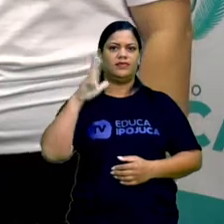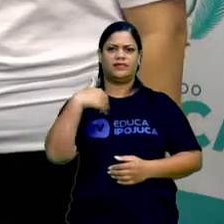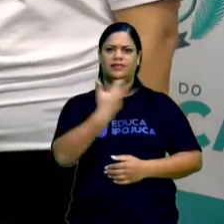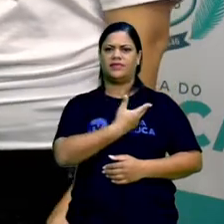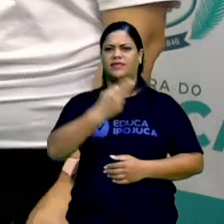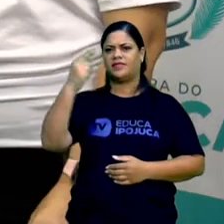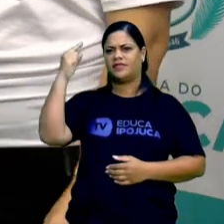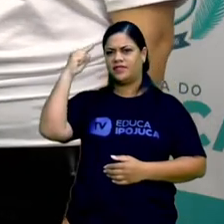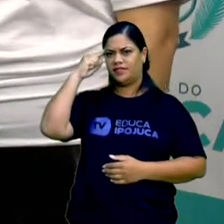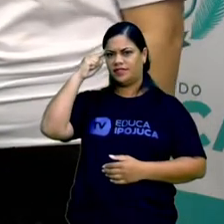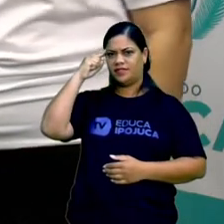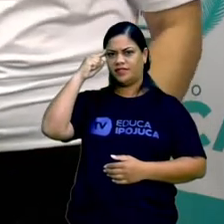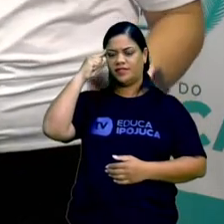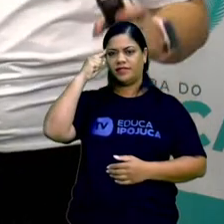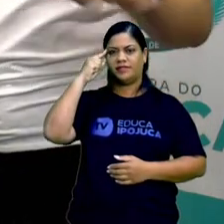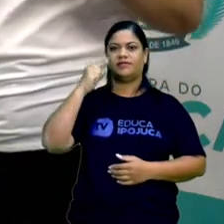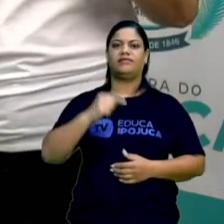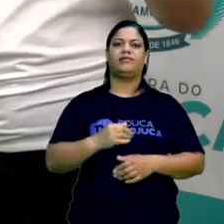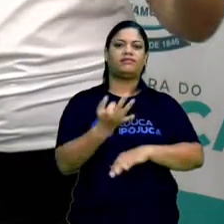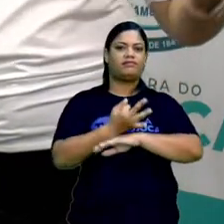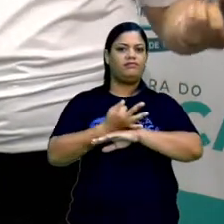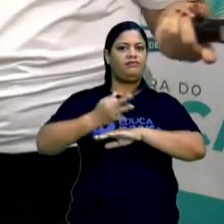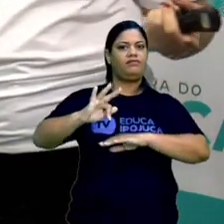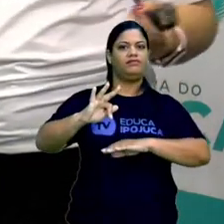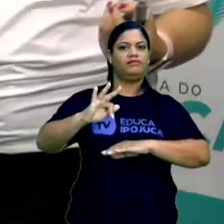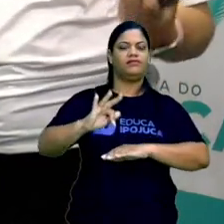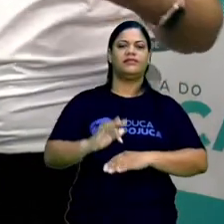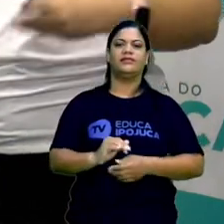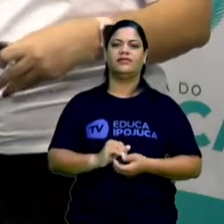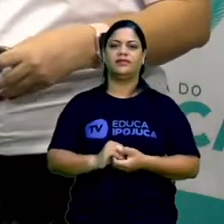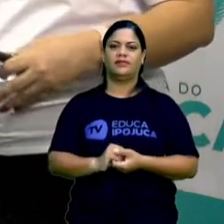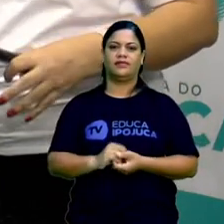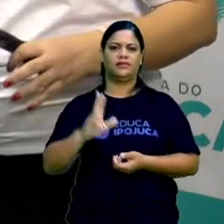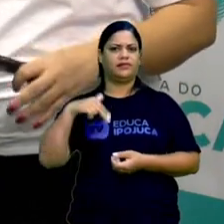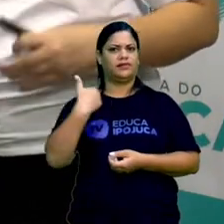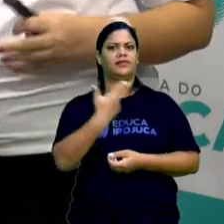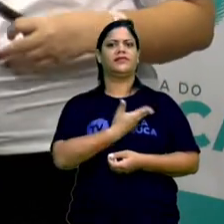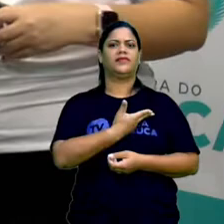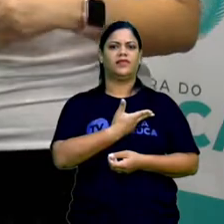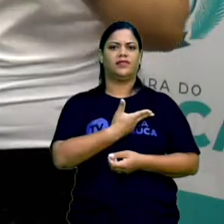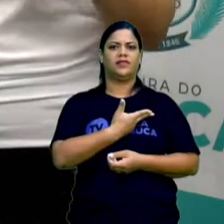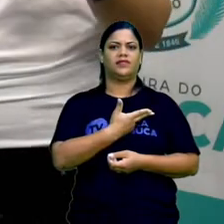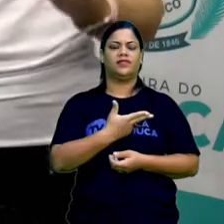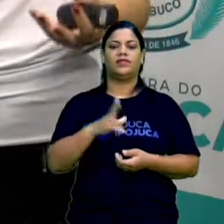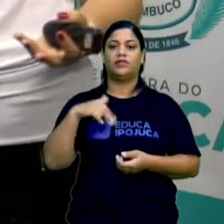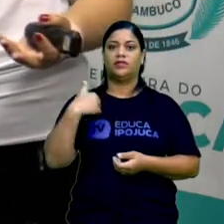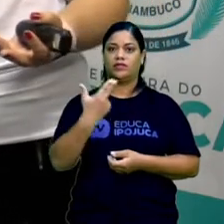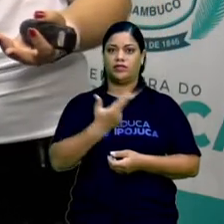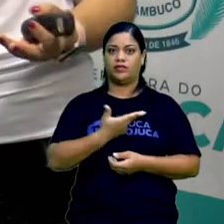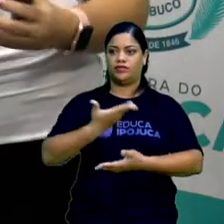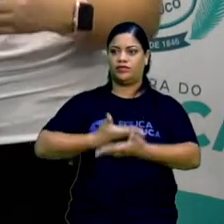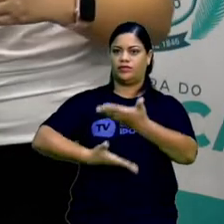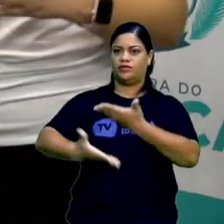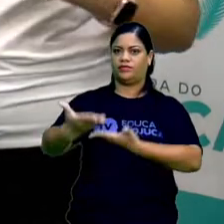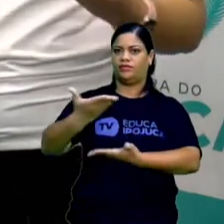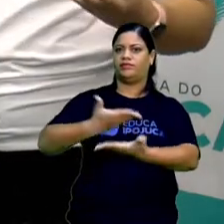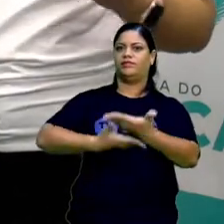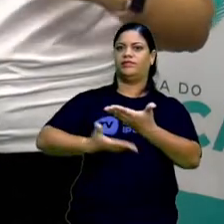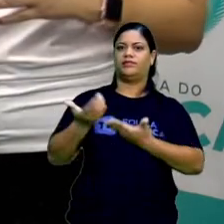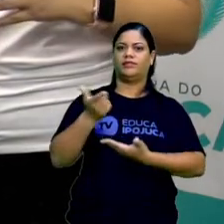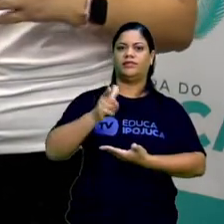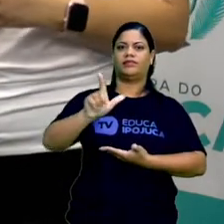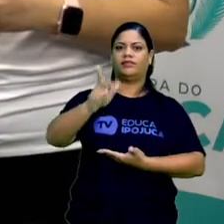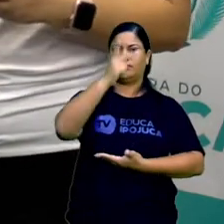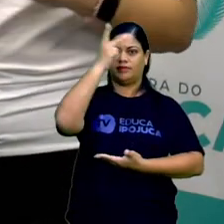tem que pensar que a fake news é propagada através de nós, quando a gente repassa para os outros. Então, esse